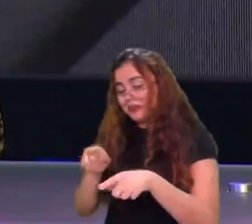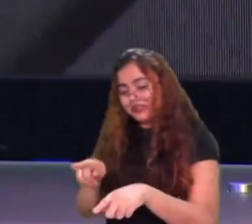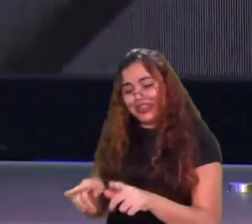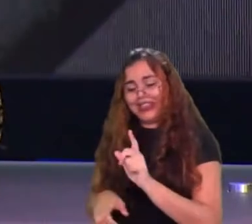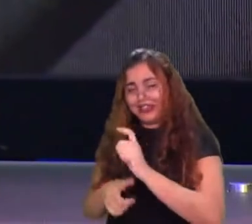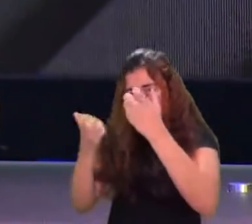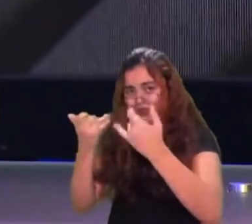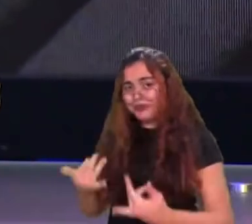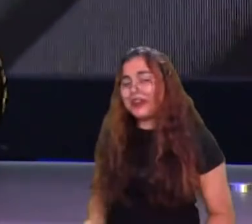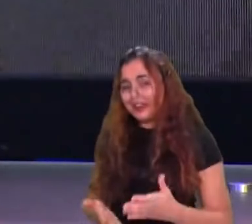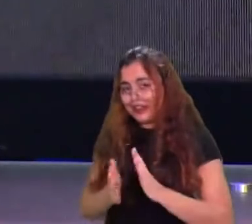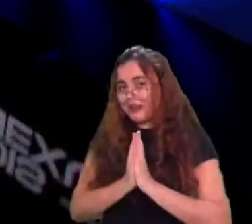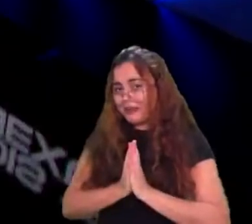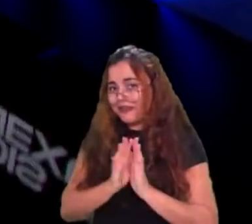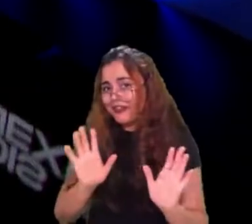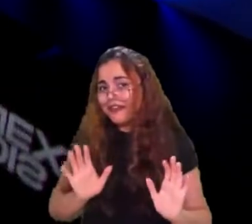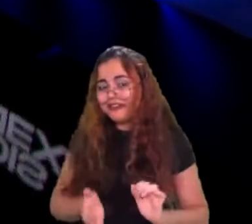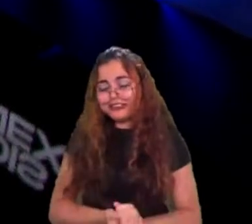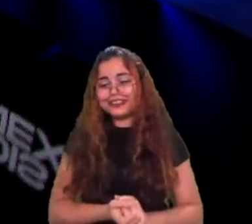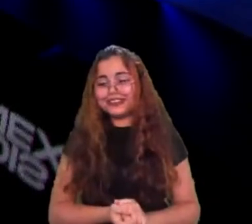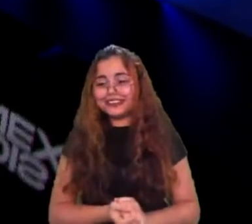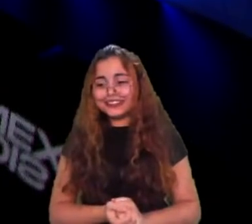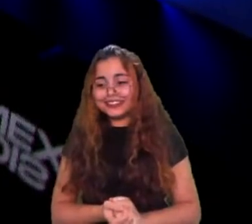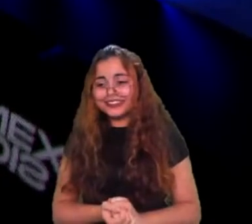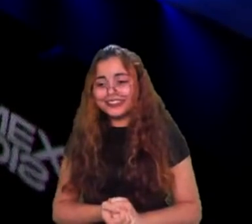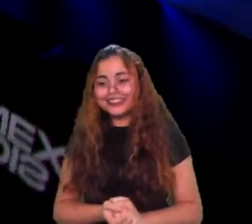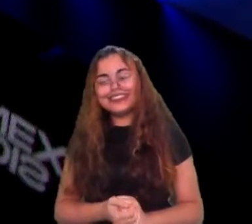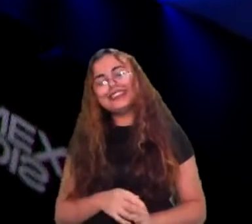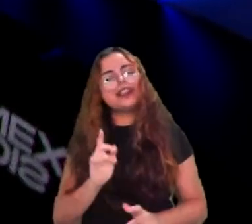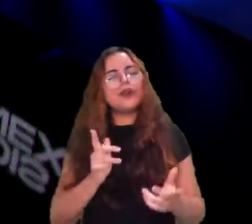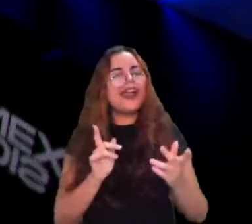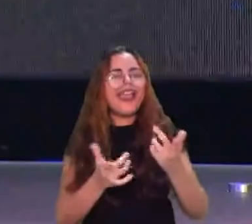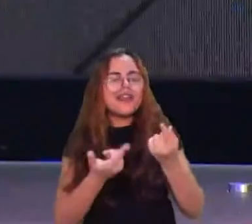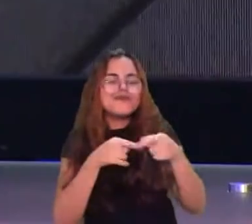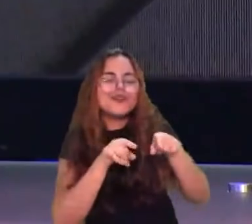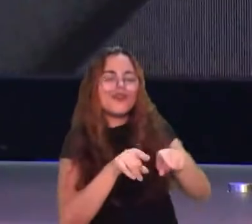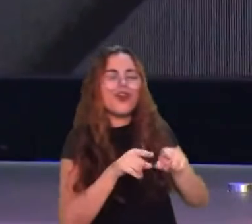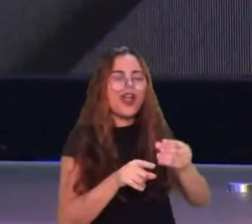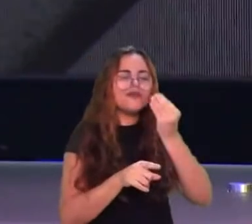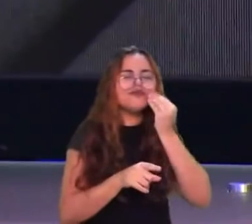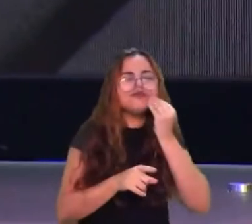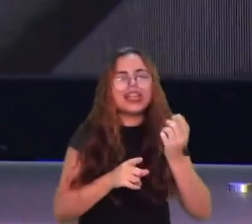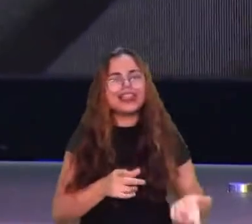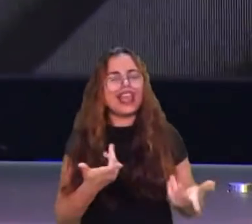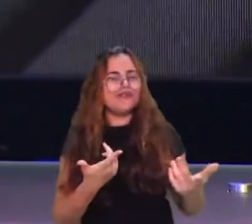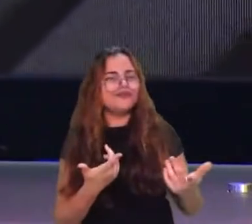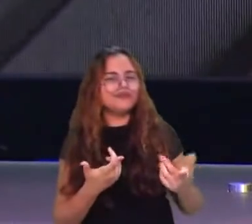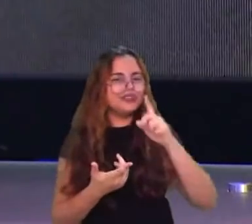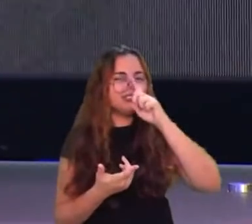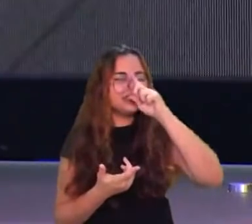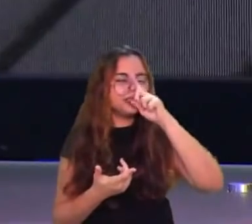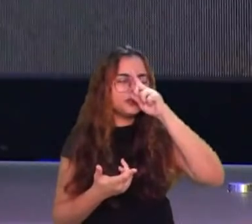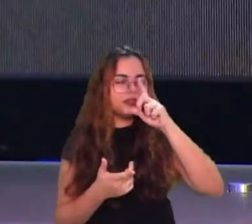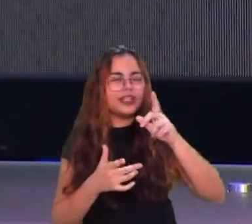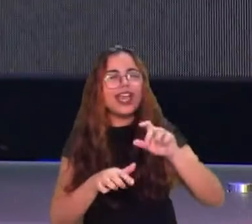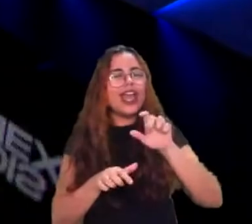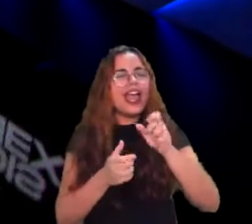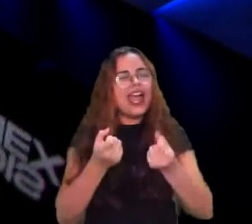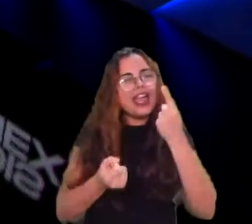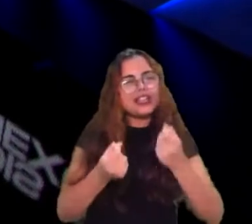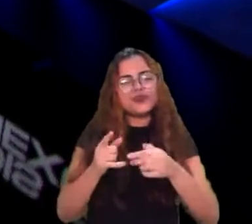O time campeão, ele tem que ter aquela parada de arriscar, sabe? Às vezes, você seguir o manual, não dá certo em toda situação. A vai pegar um time como a Red,